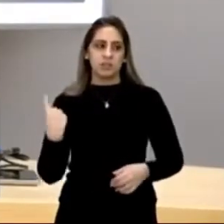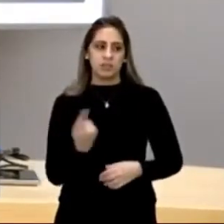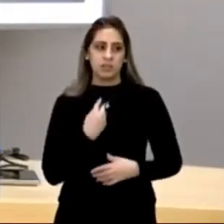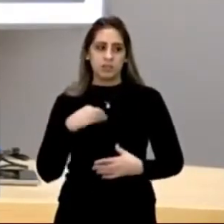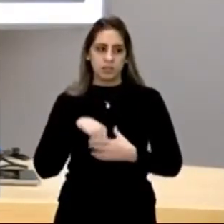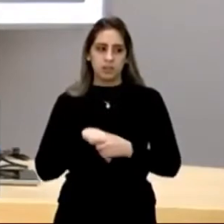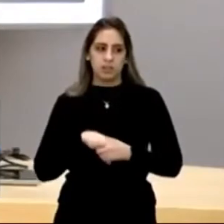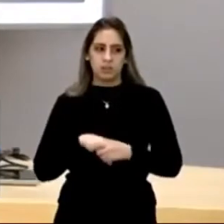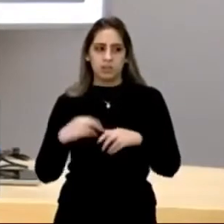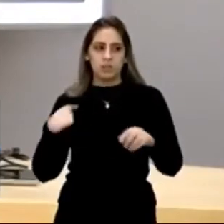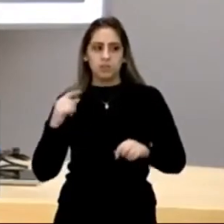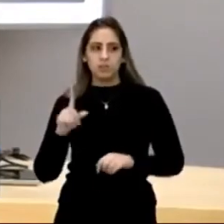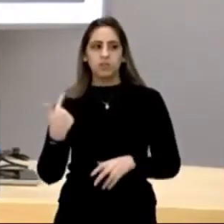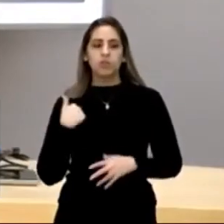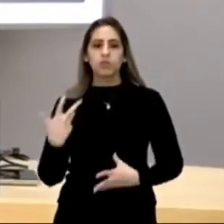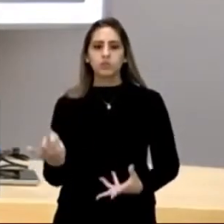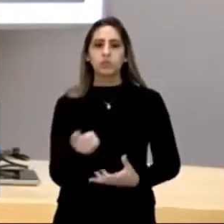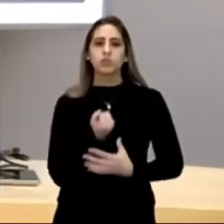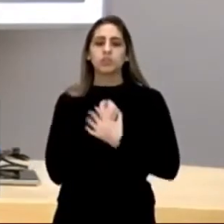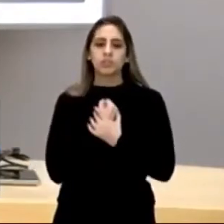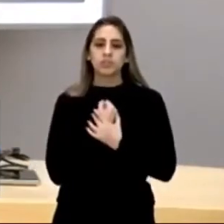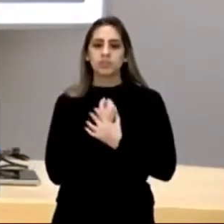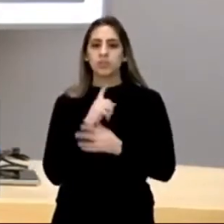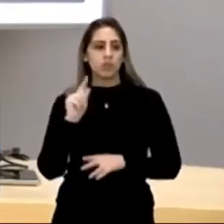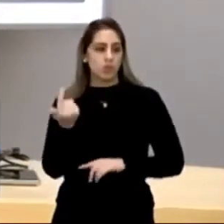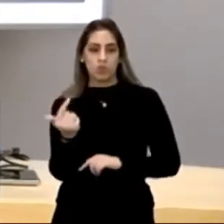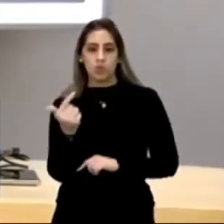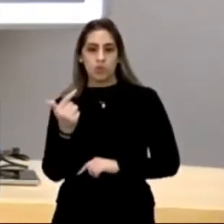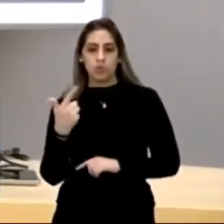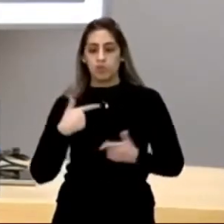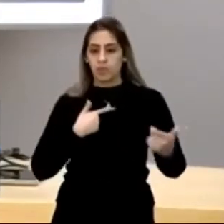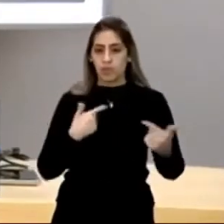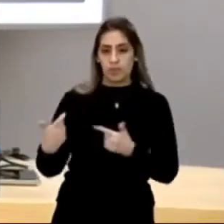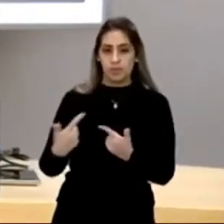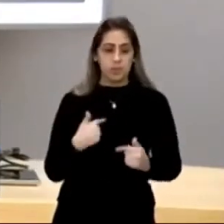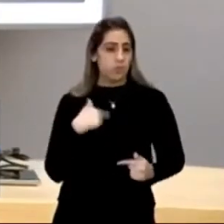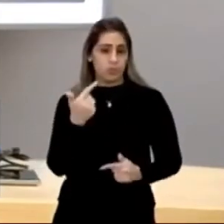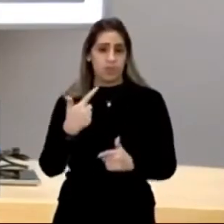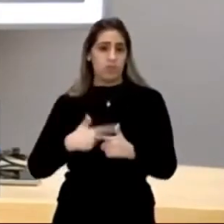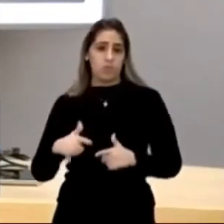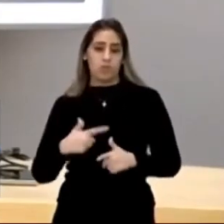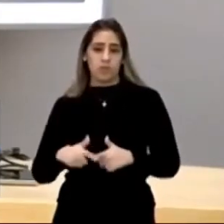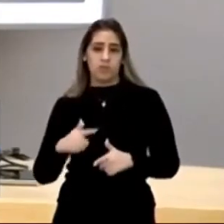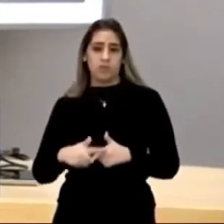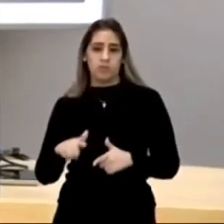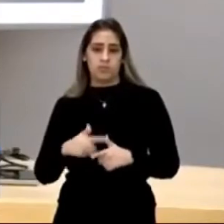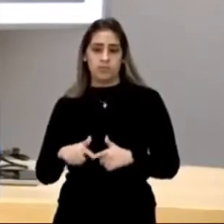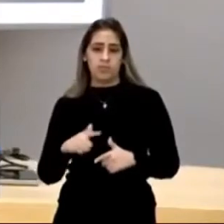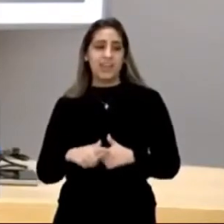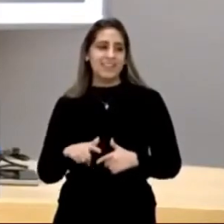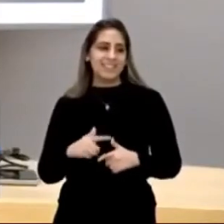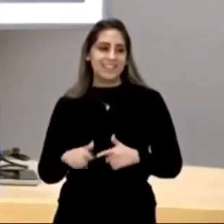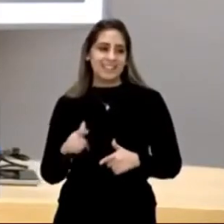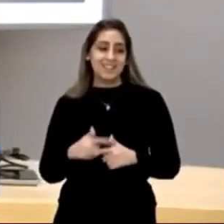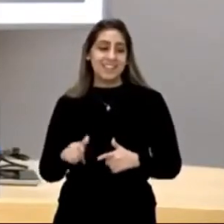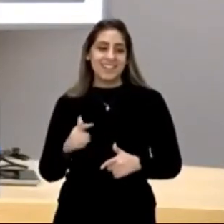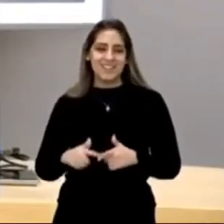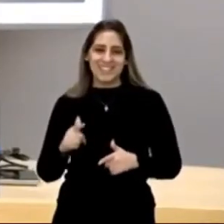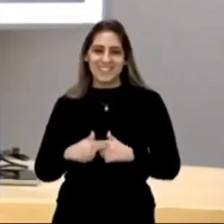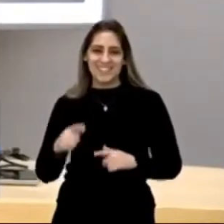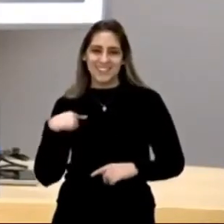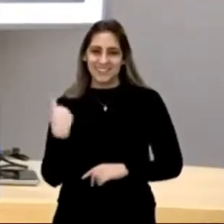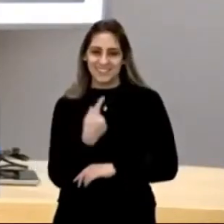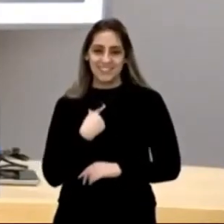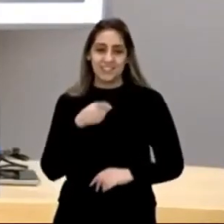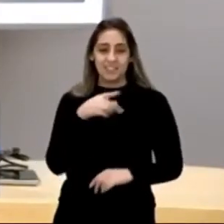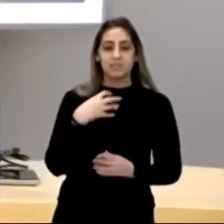olha, foi suicídio, não houve crime, não houve nenhum problema, e é esse o fato gerador, porque o narrador